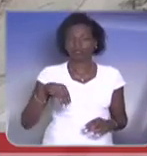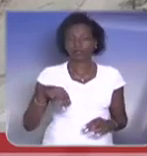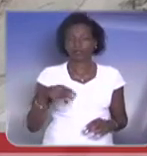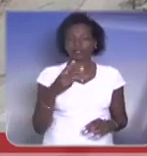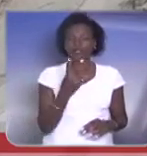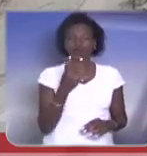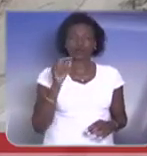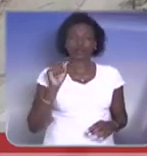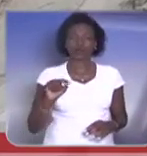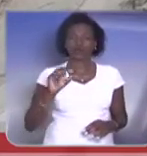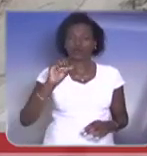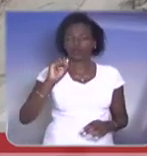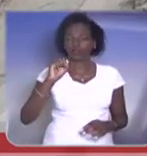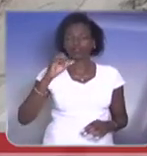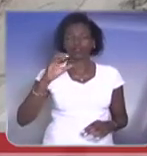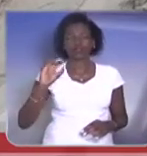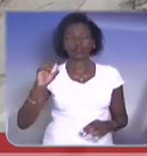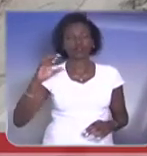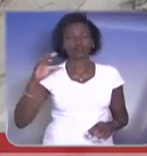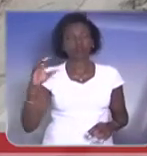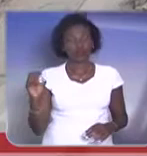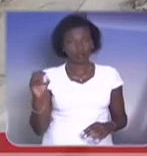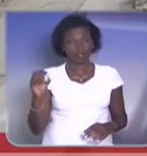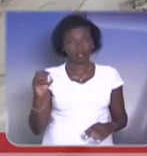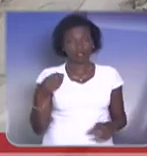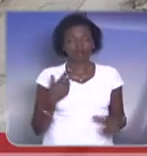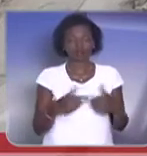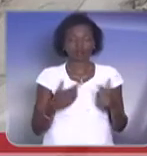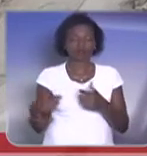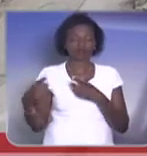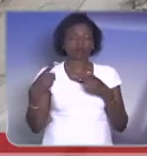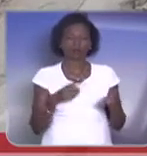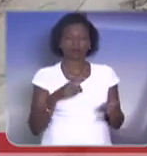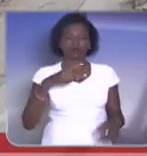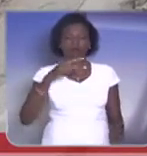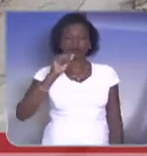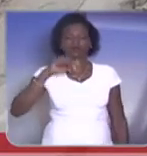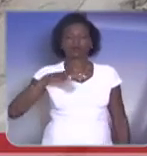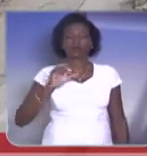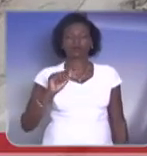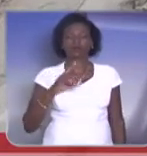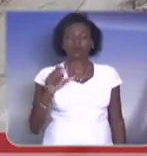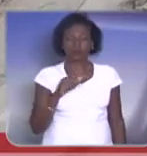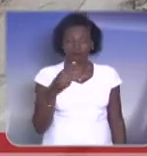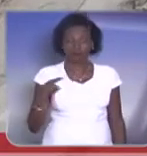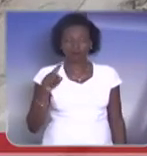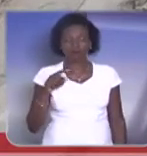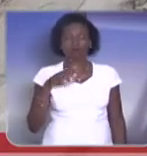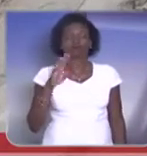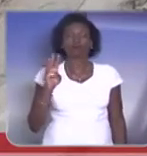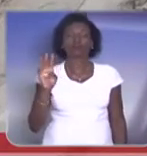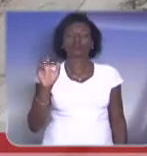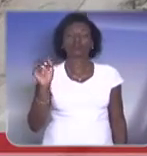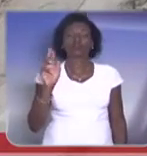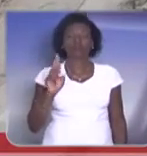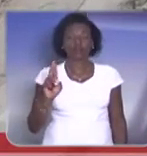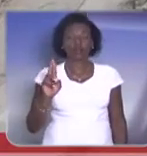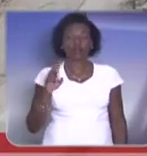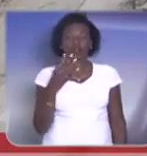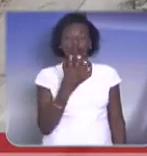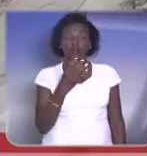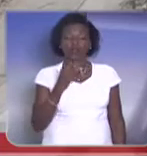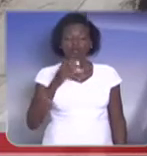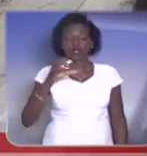.800 operações contra pancadões e bares, que resultaram na prisão de 400 pessoas